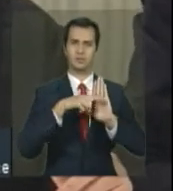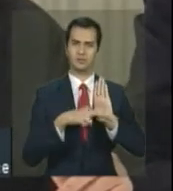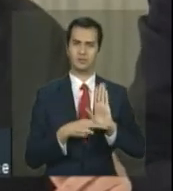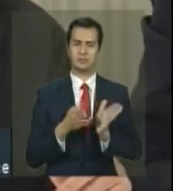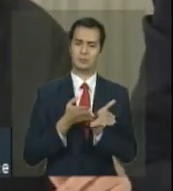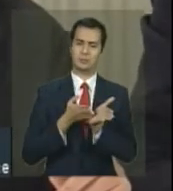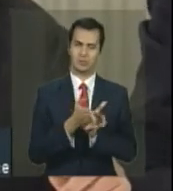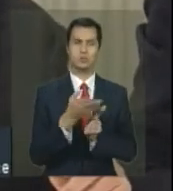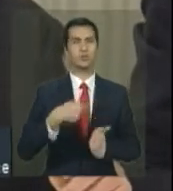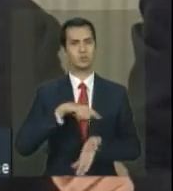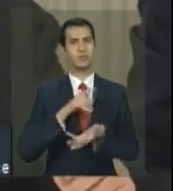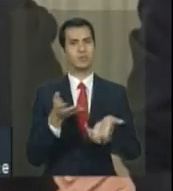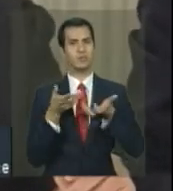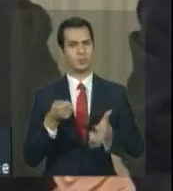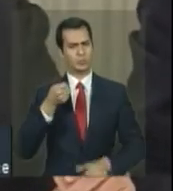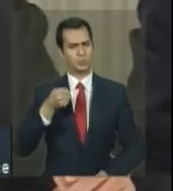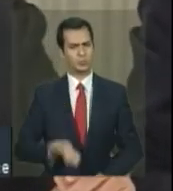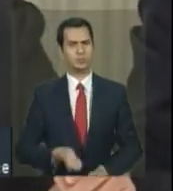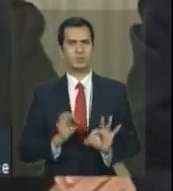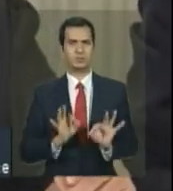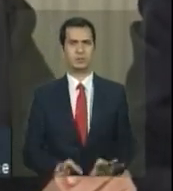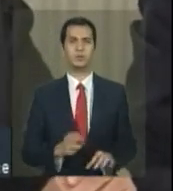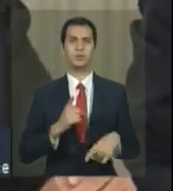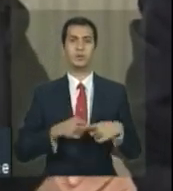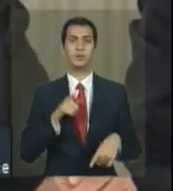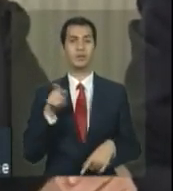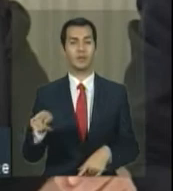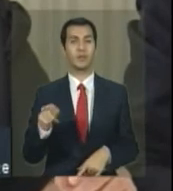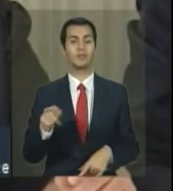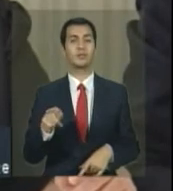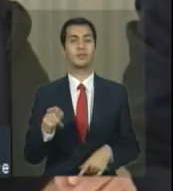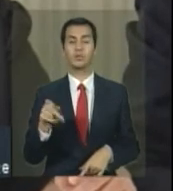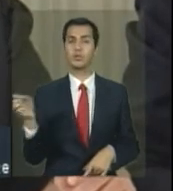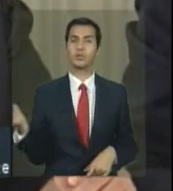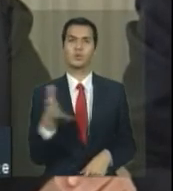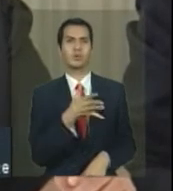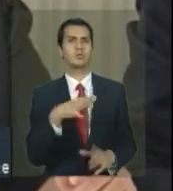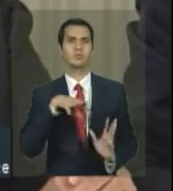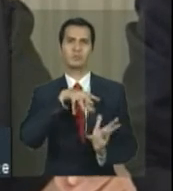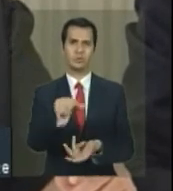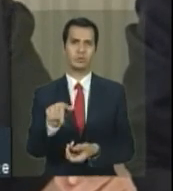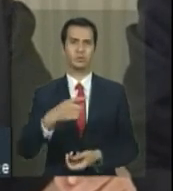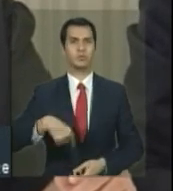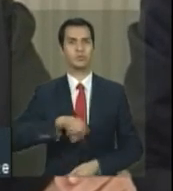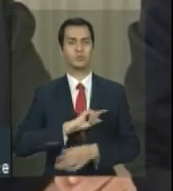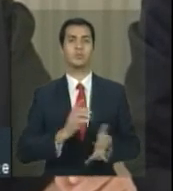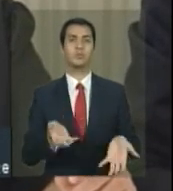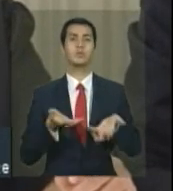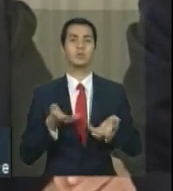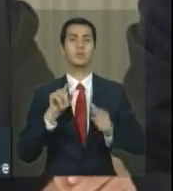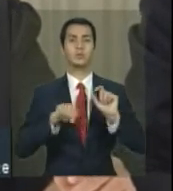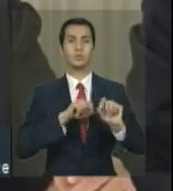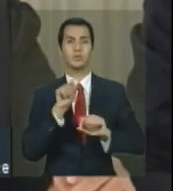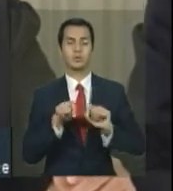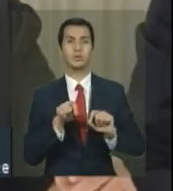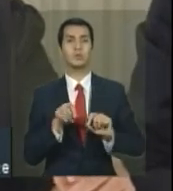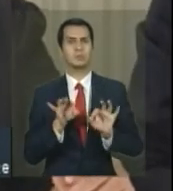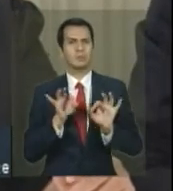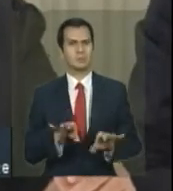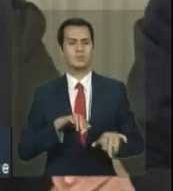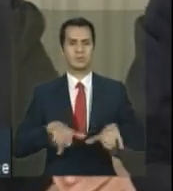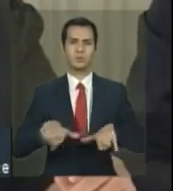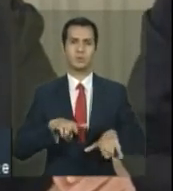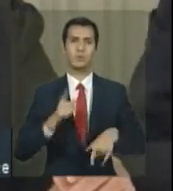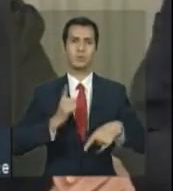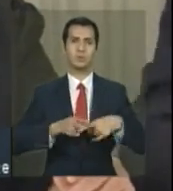nós estamos querendo ser muito rigorosos. Por quê? Porque essa é uma medida completamente inovadora no mundo. Nós queremos que ela seja sem bem-sucedida, porque ela vai ser